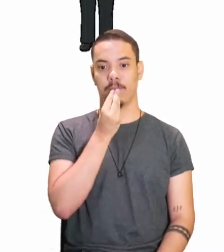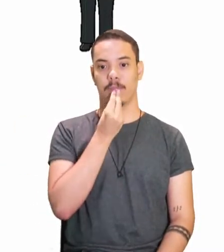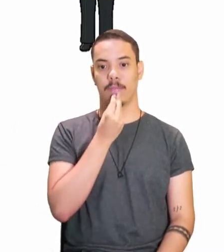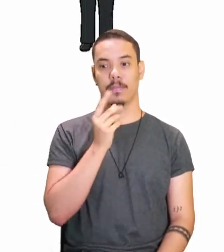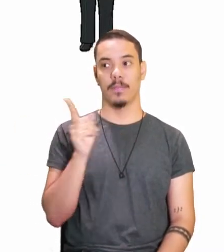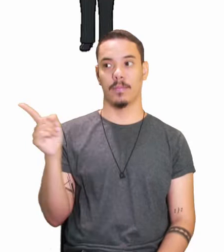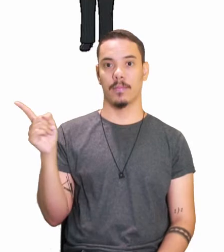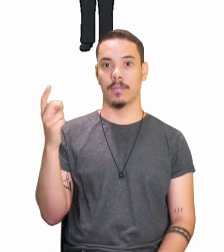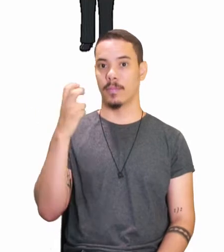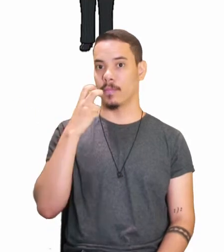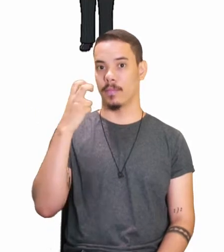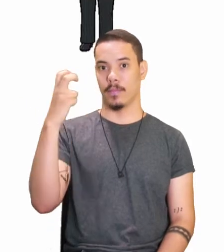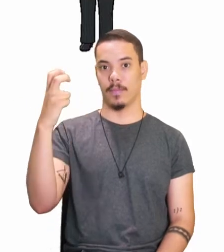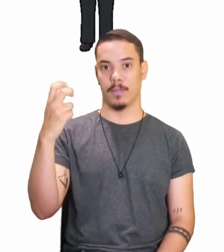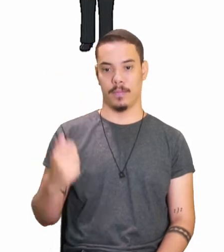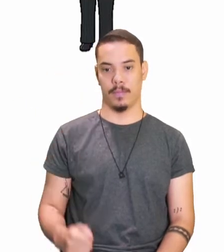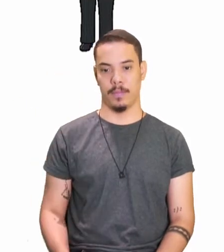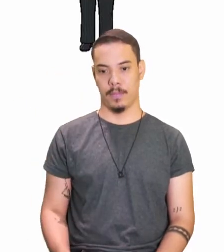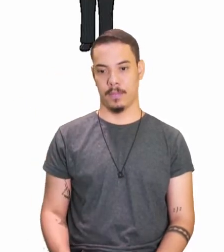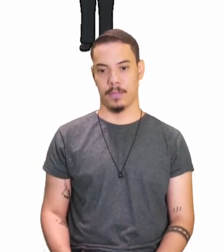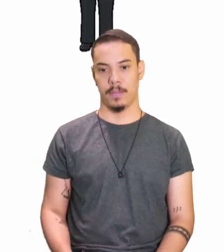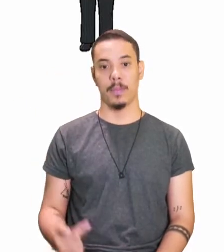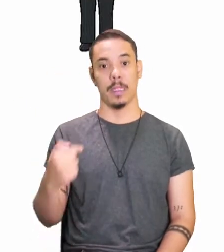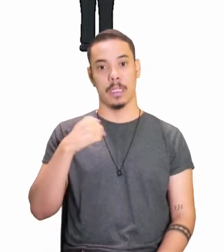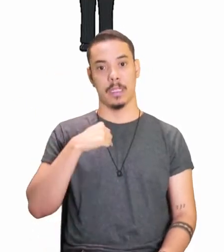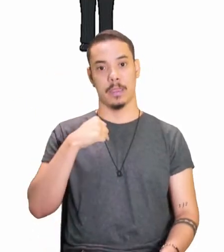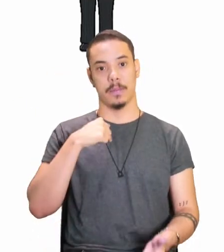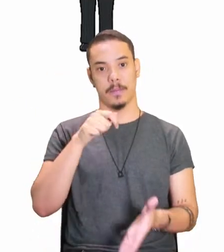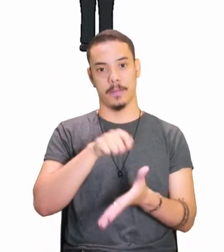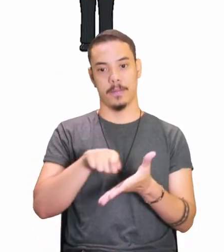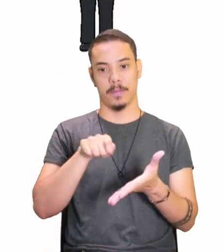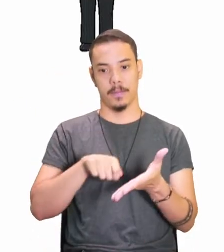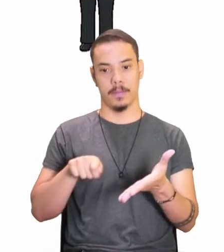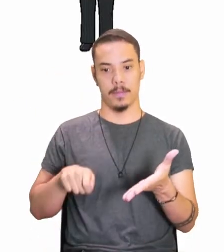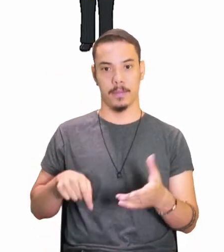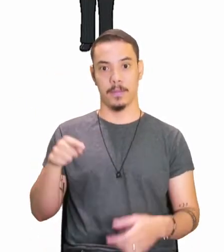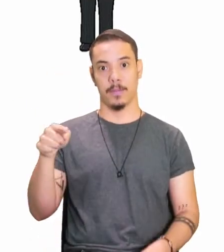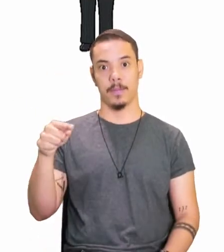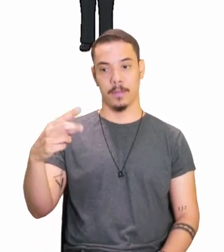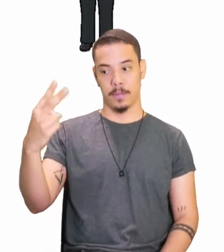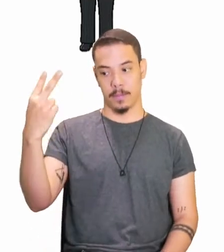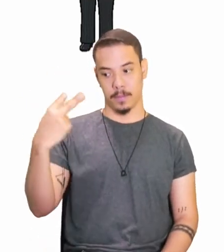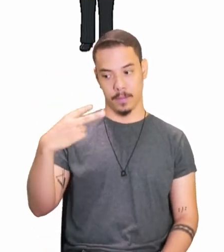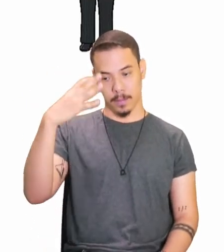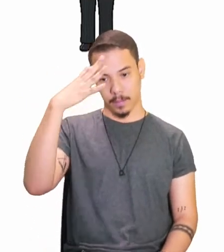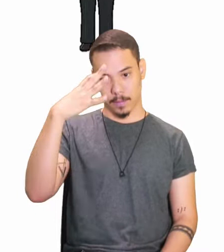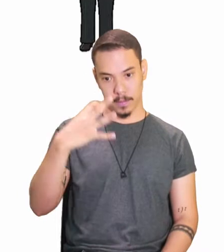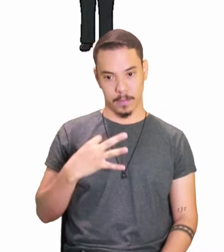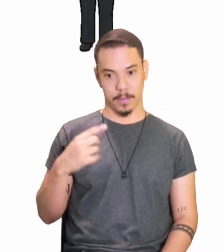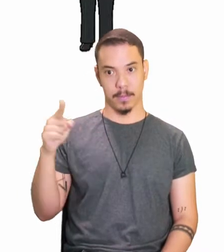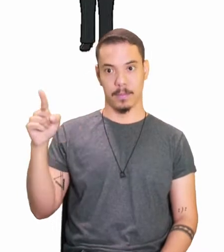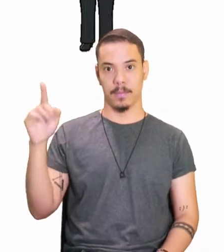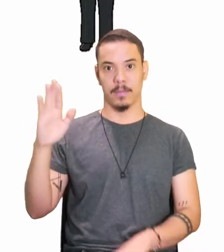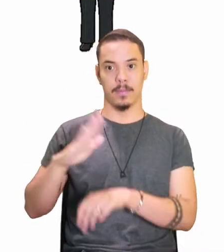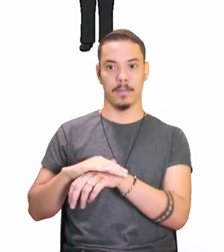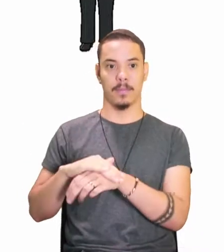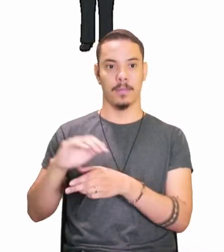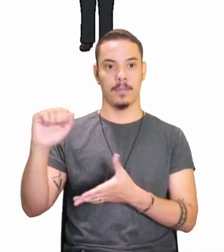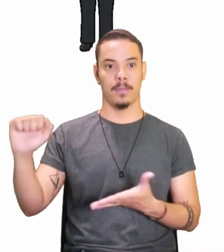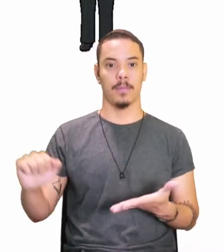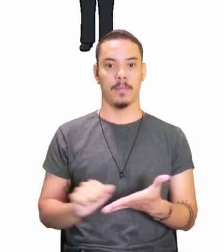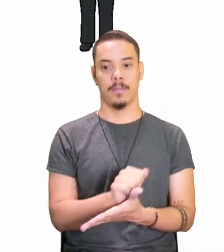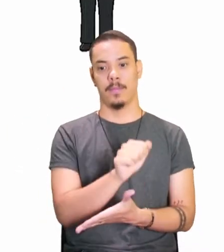Ele vaia. Eu escrevo, tu me leis. Ele apaga.